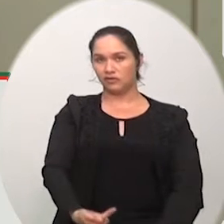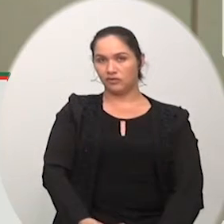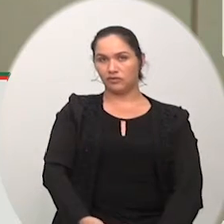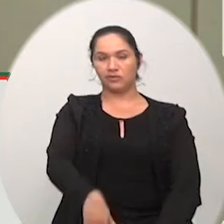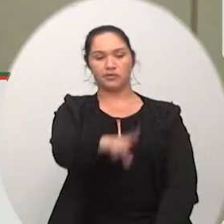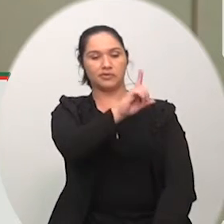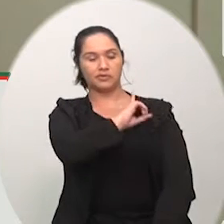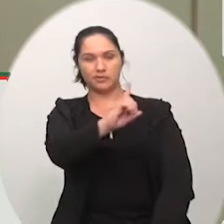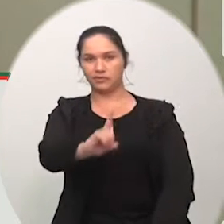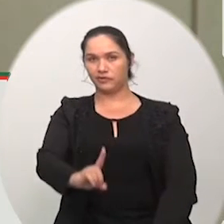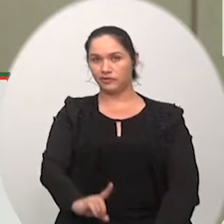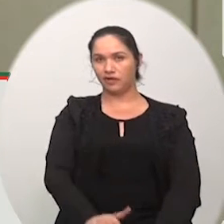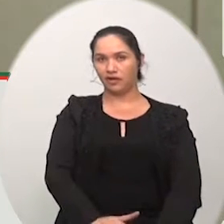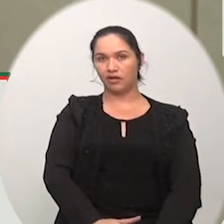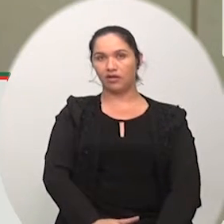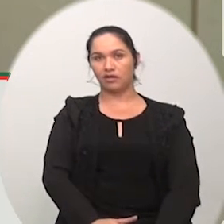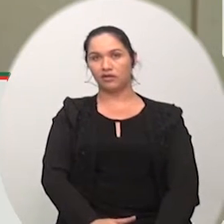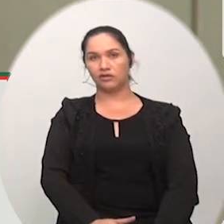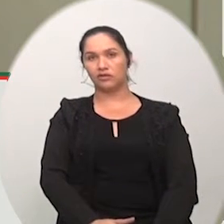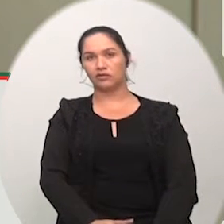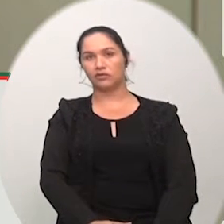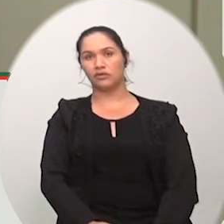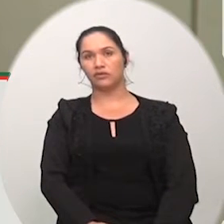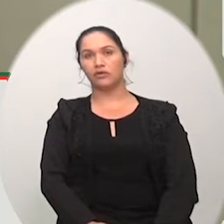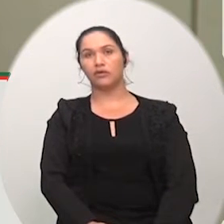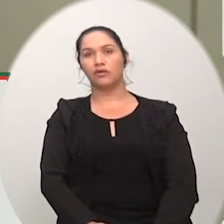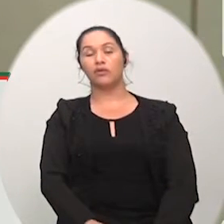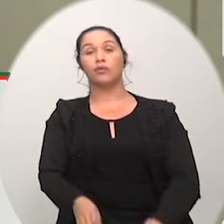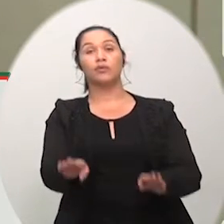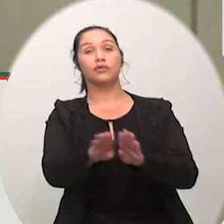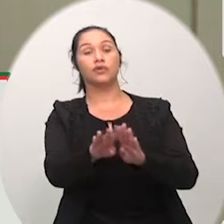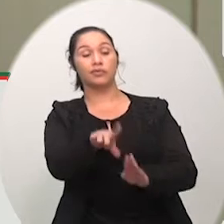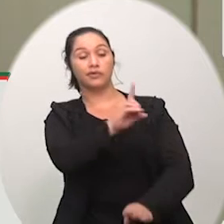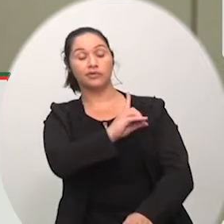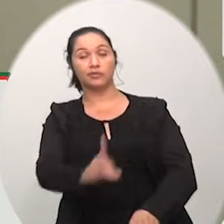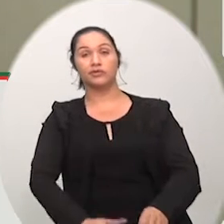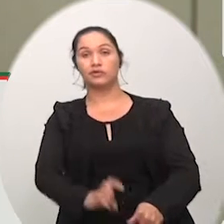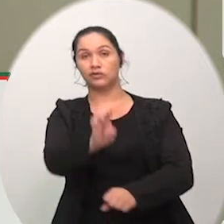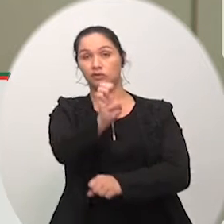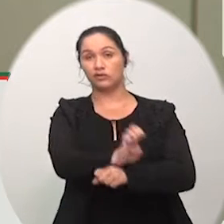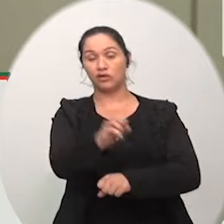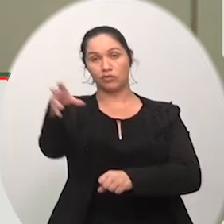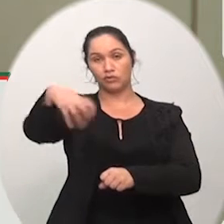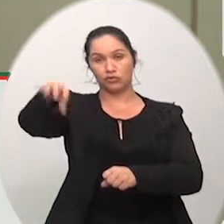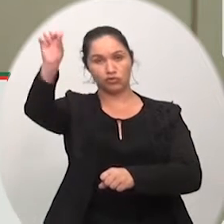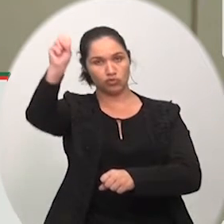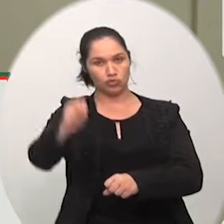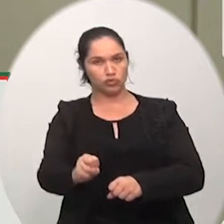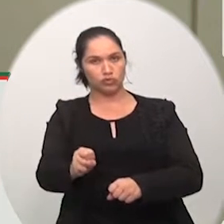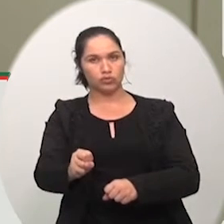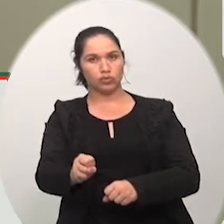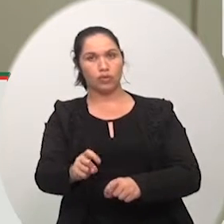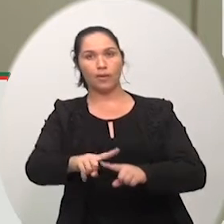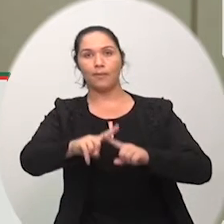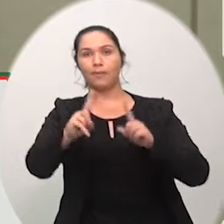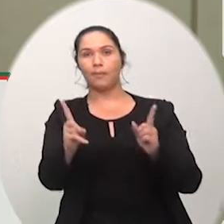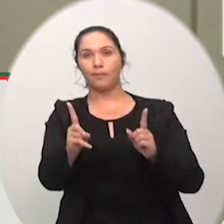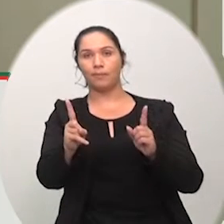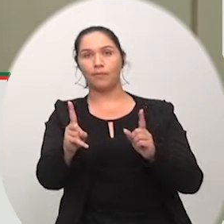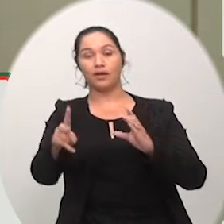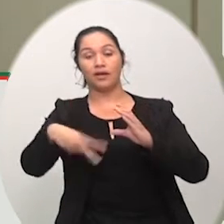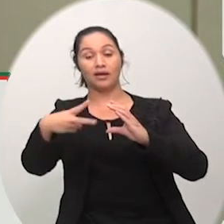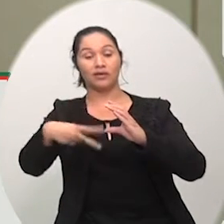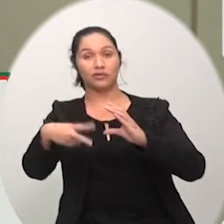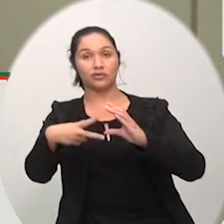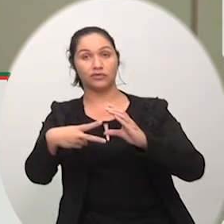só deputado envolver também os deputados estaduais do sul aqui principalmente as câmaras municipais